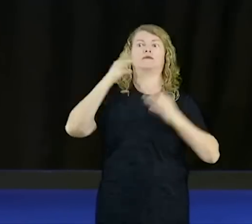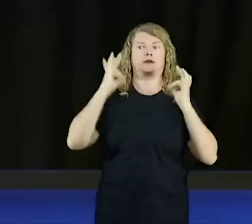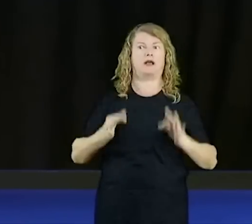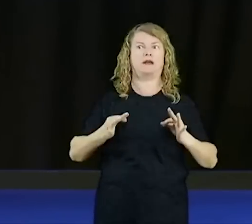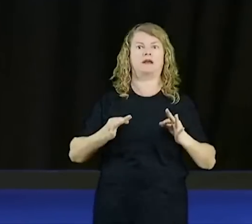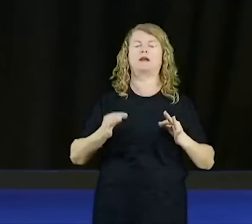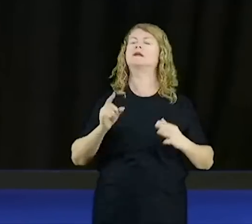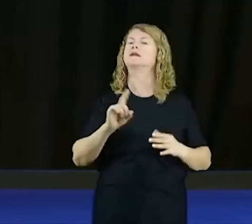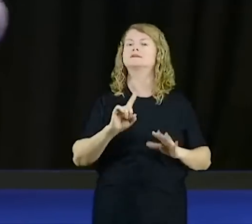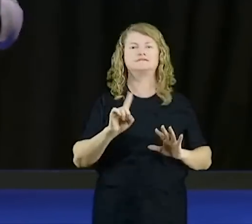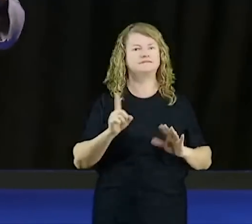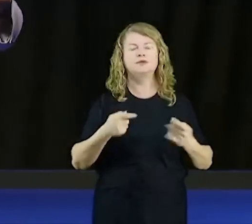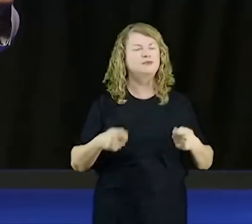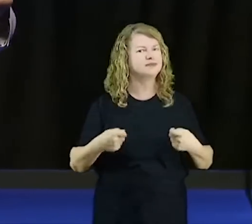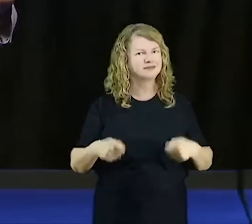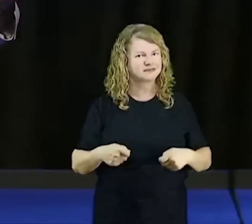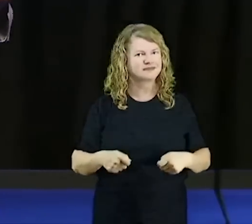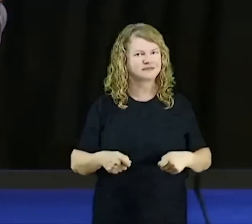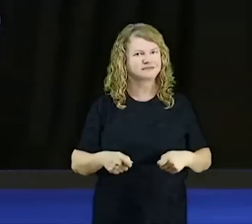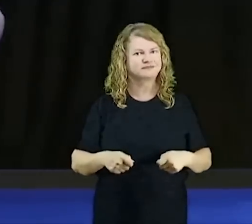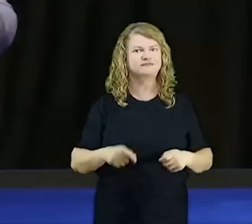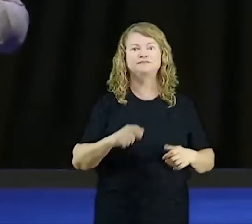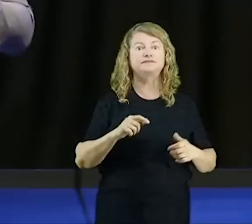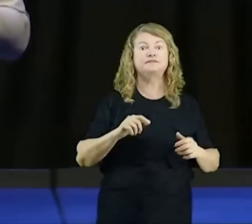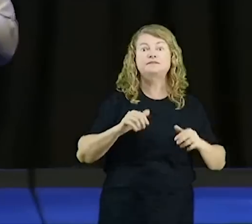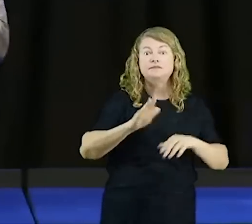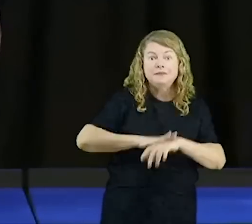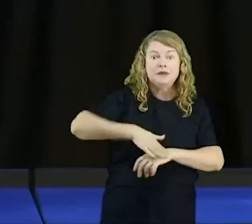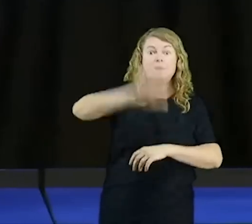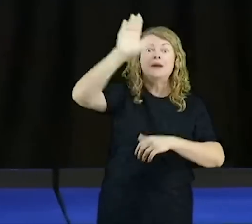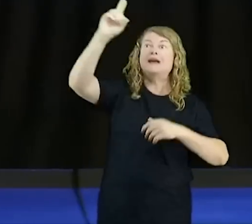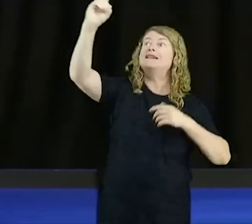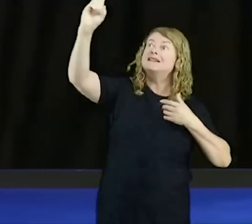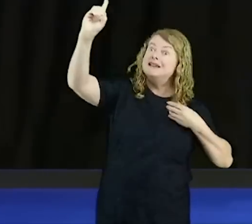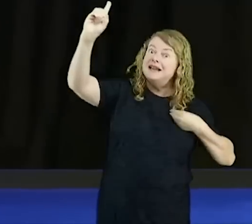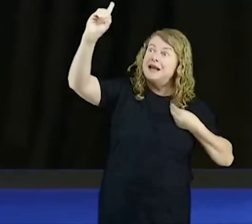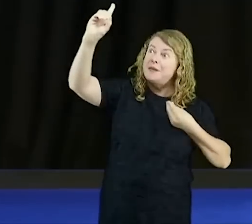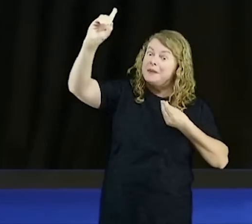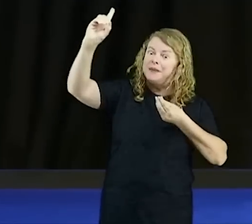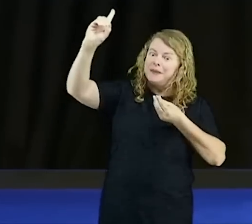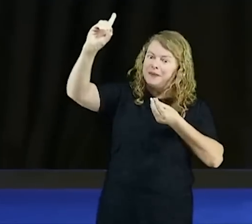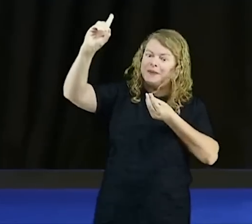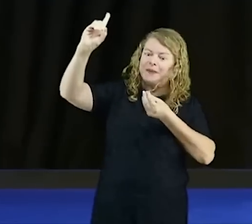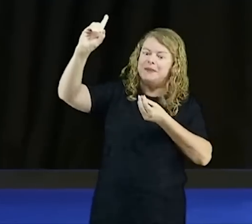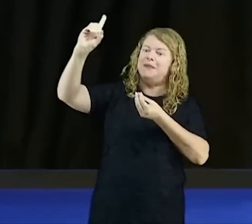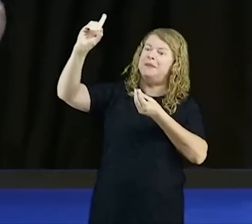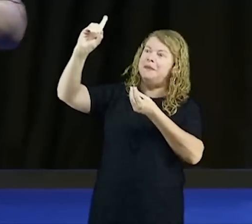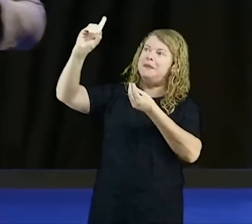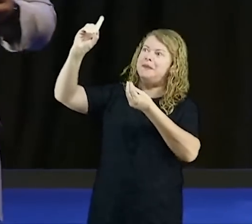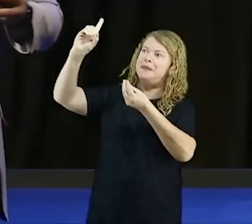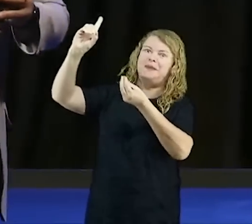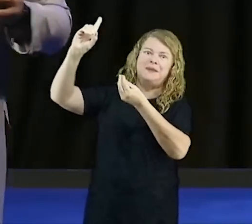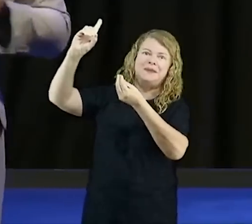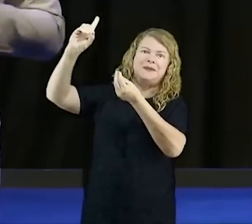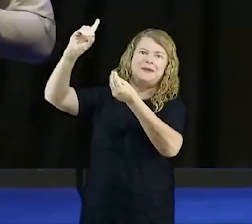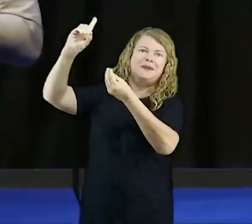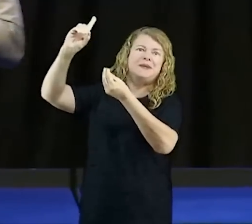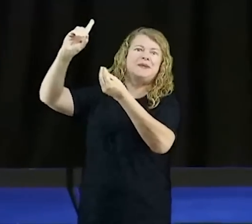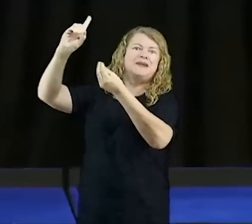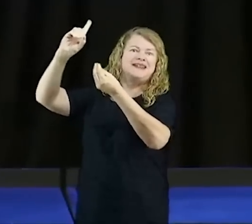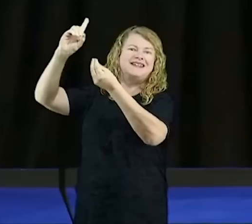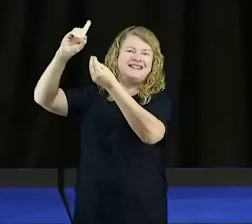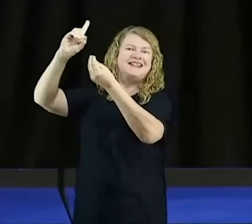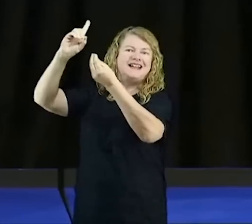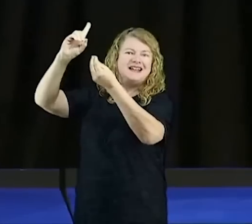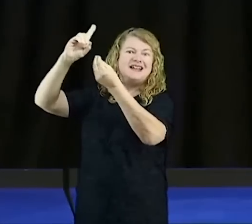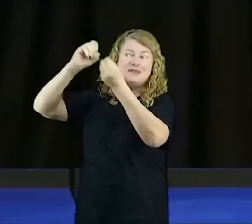cheio do Espírito Santo. Quanto mais você fica perto de Deus, mais você exala o bom perfume de Cristo. Então, Espíritos imundos, não